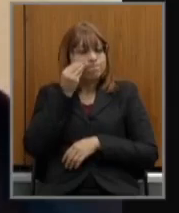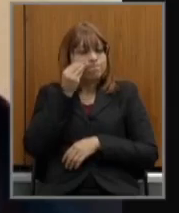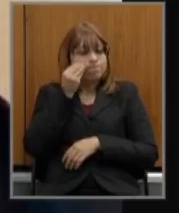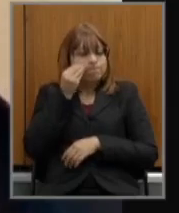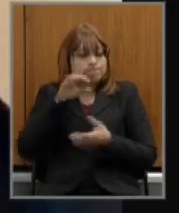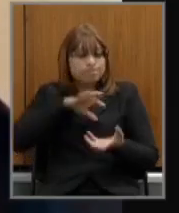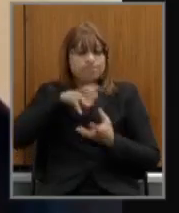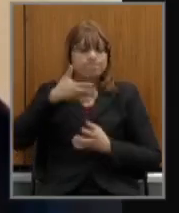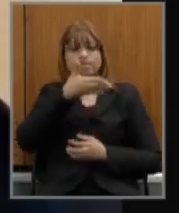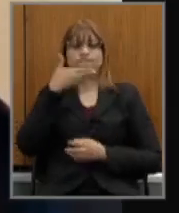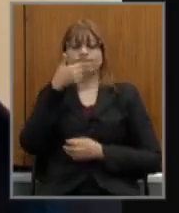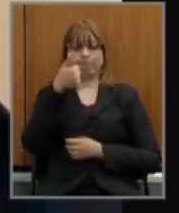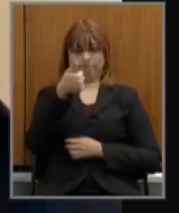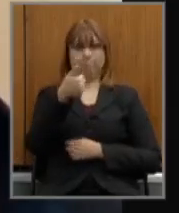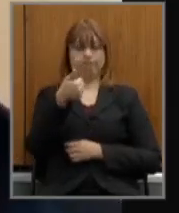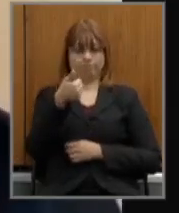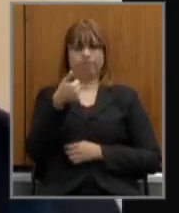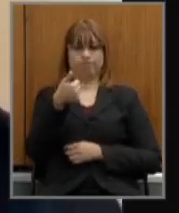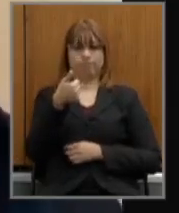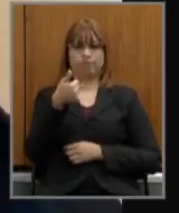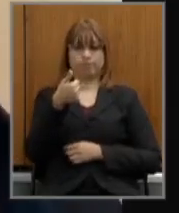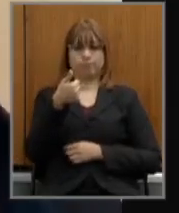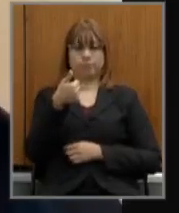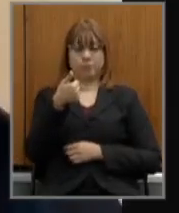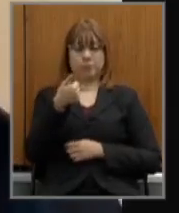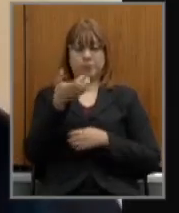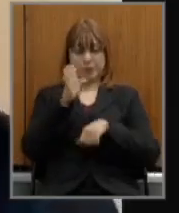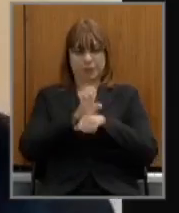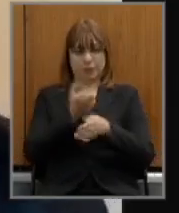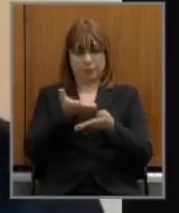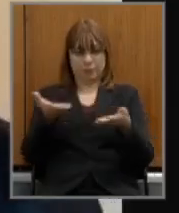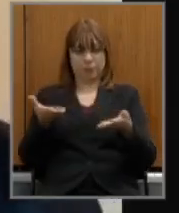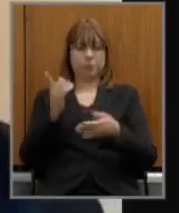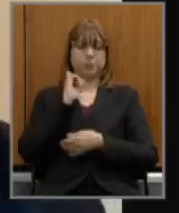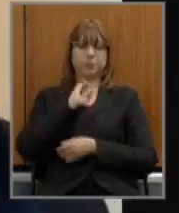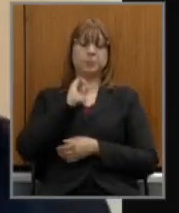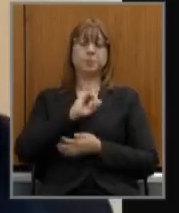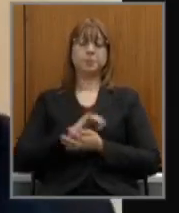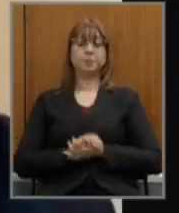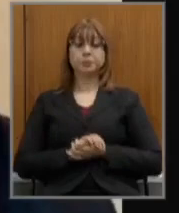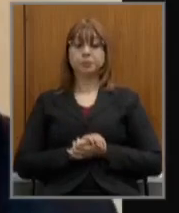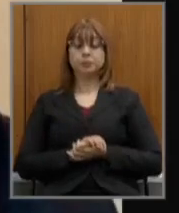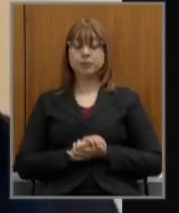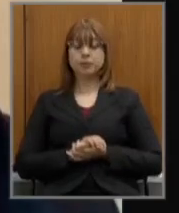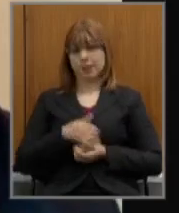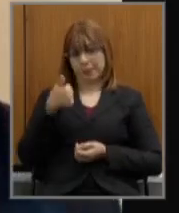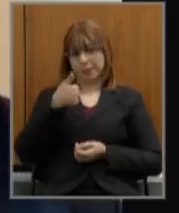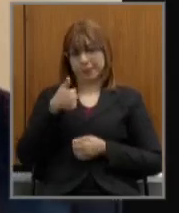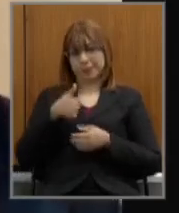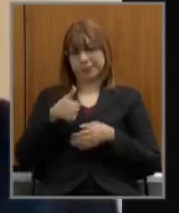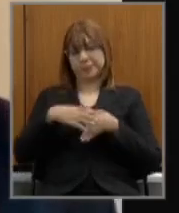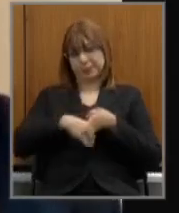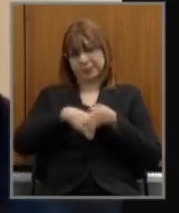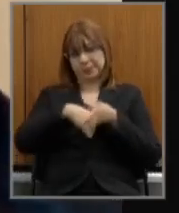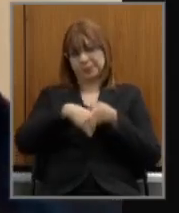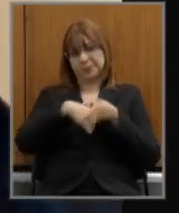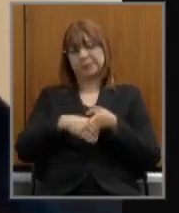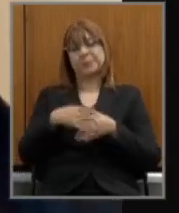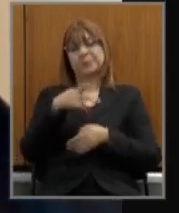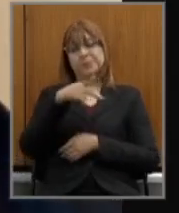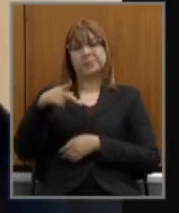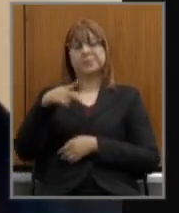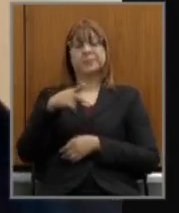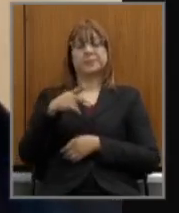reforma que a gente possa fazer para o nosso estado de Minas Gerais eu quero primeiro cumprimentar o presidente da casa Agostinho